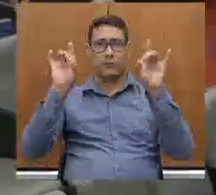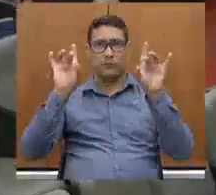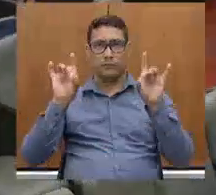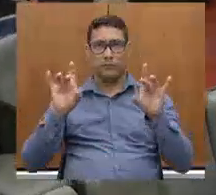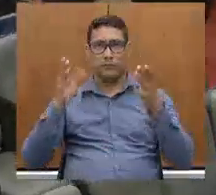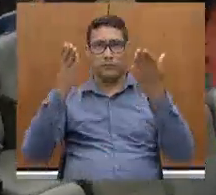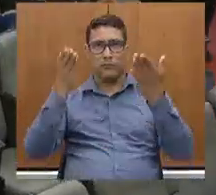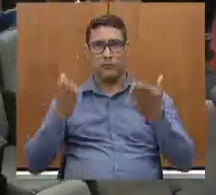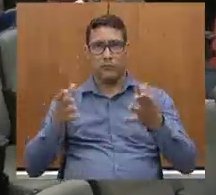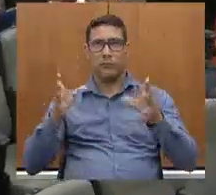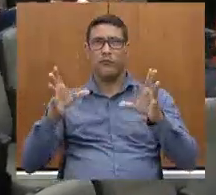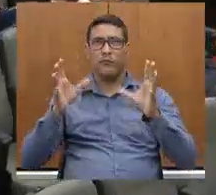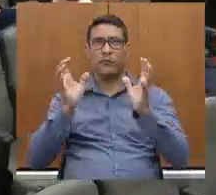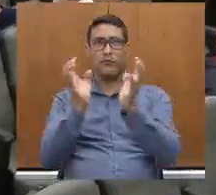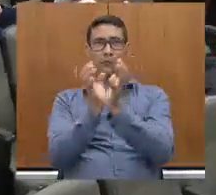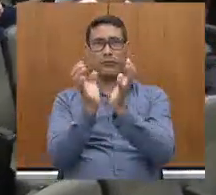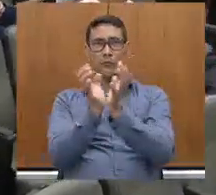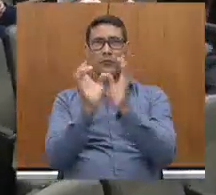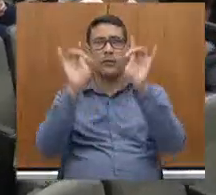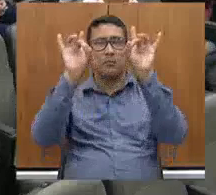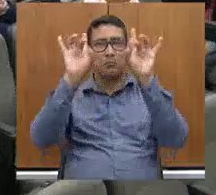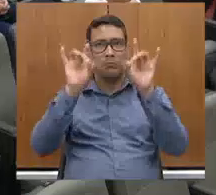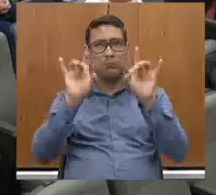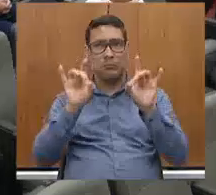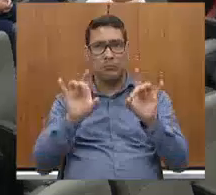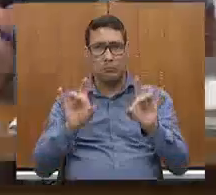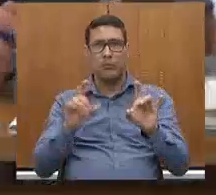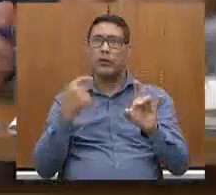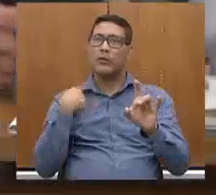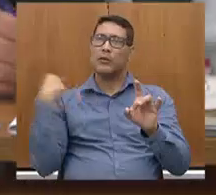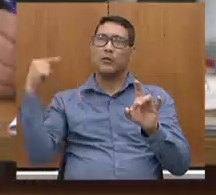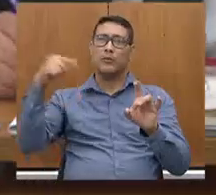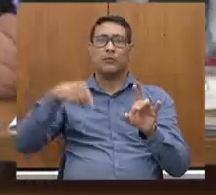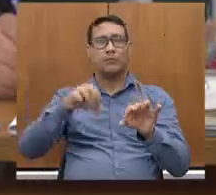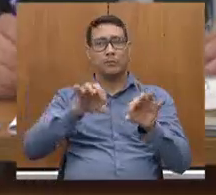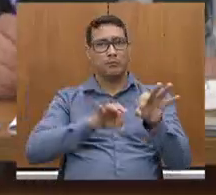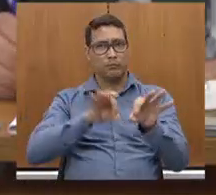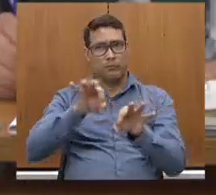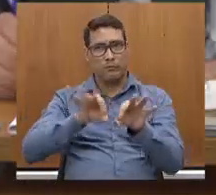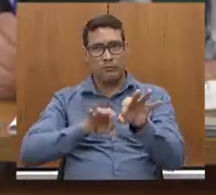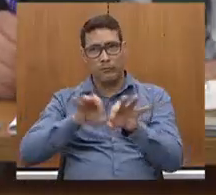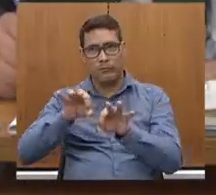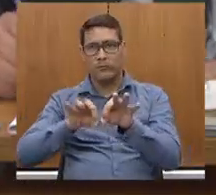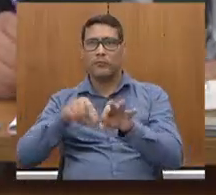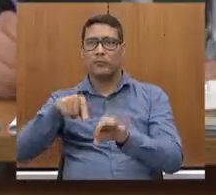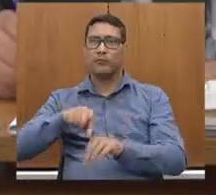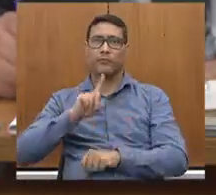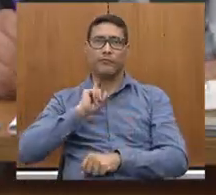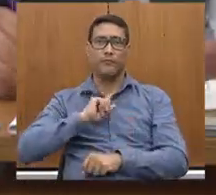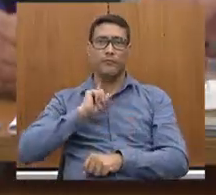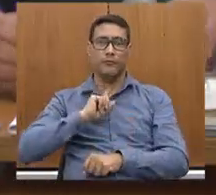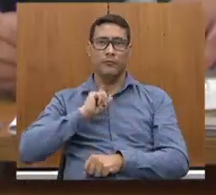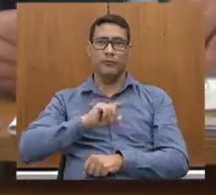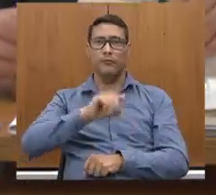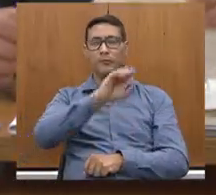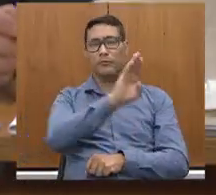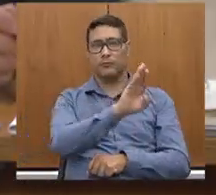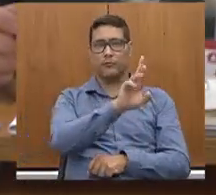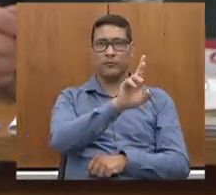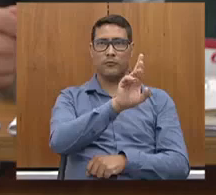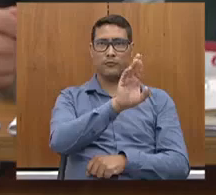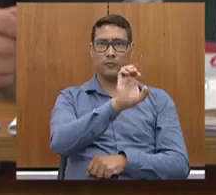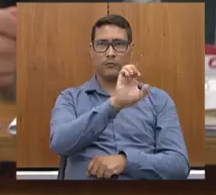dizer, dessa equipe maravilhosa que vem compondo esse trabalho da infraestrutura em Minas, Breno, eu te confesso que, no